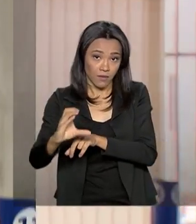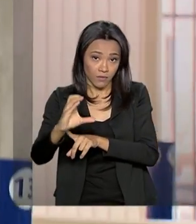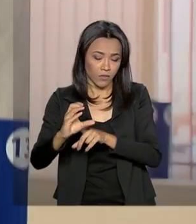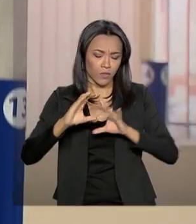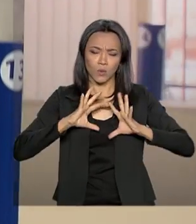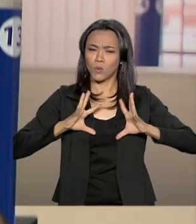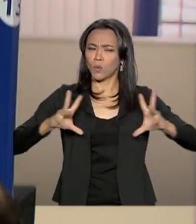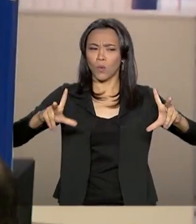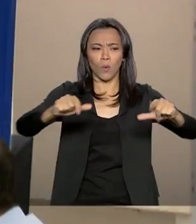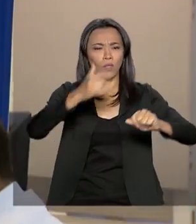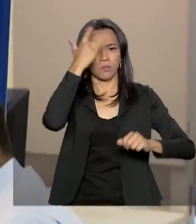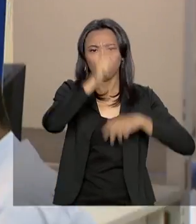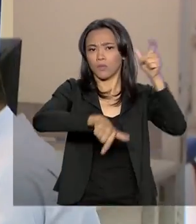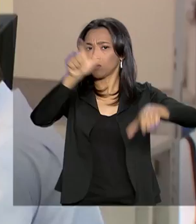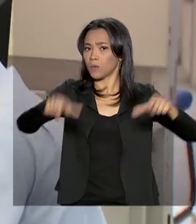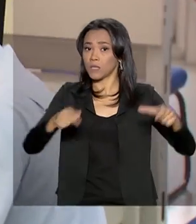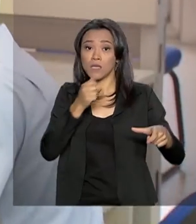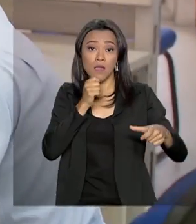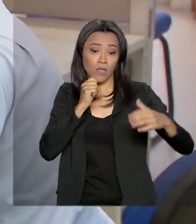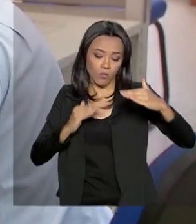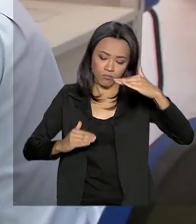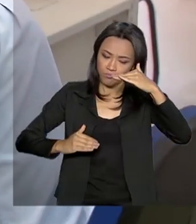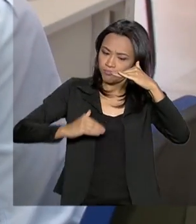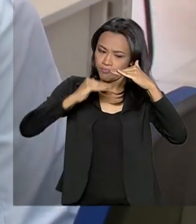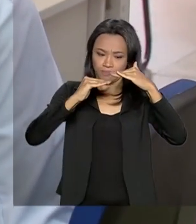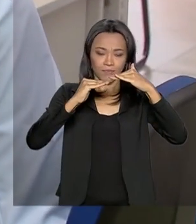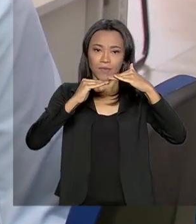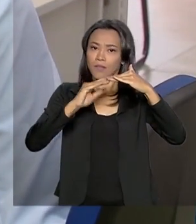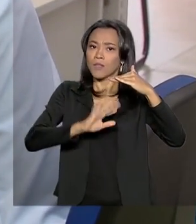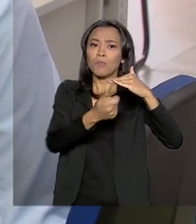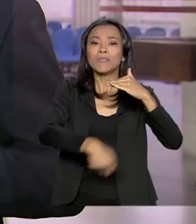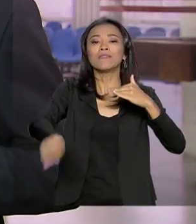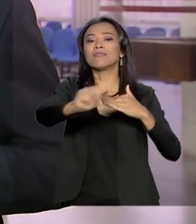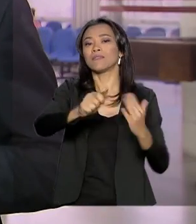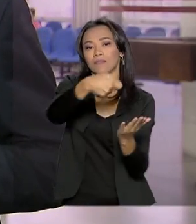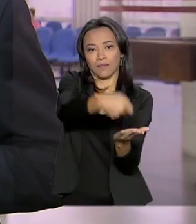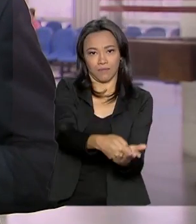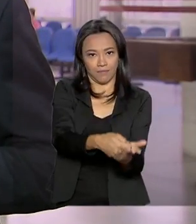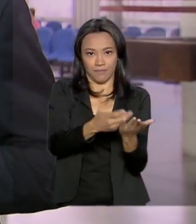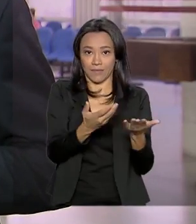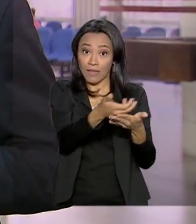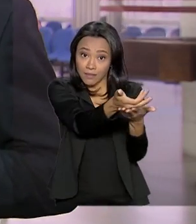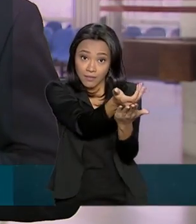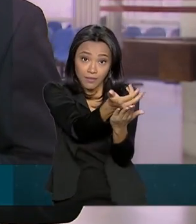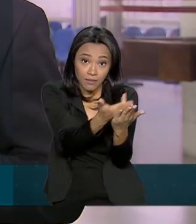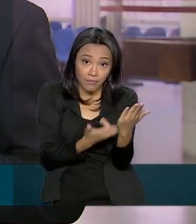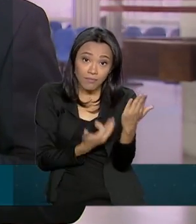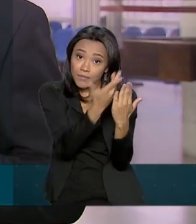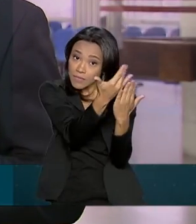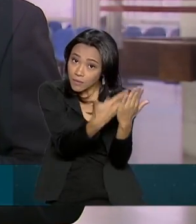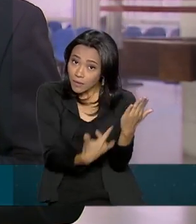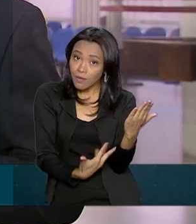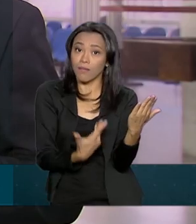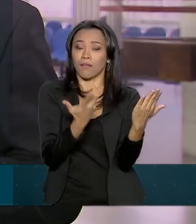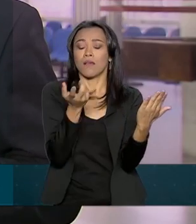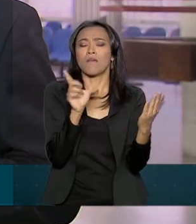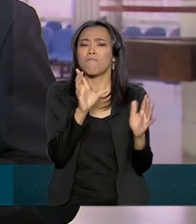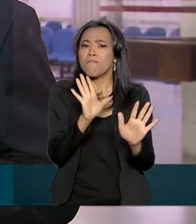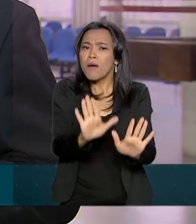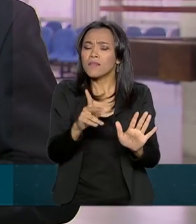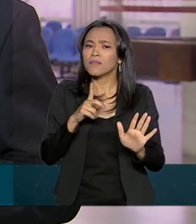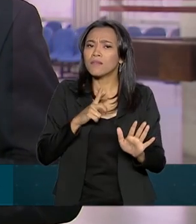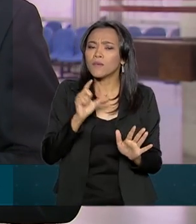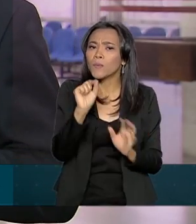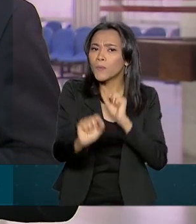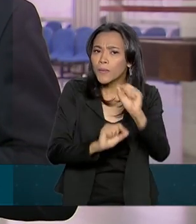Todos os trabalhadores que não chegaram a esse valor estão isentos. Mas existe uma situação em que pode ser vantajoso para o